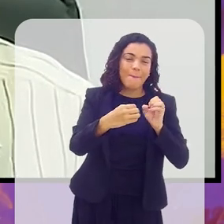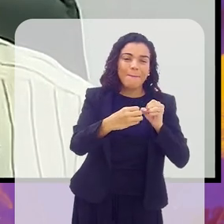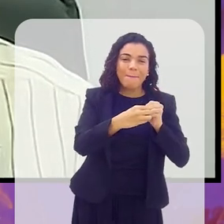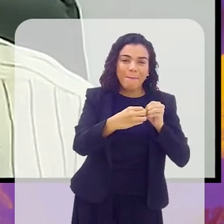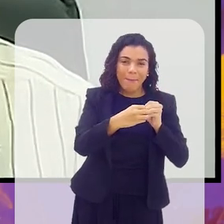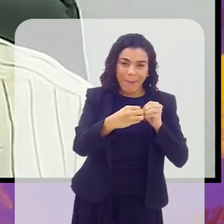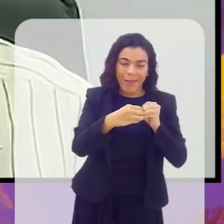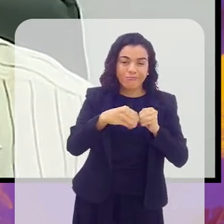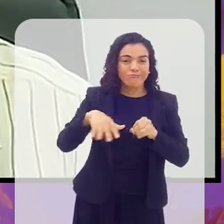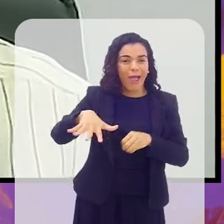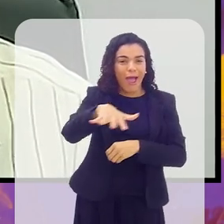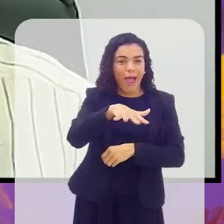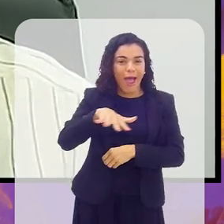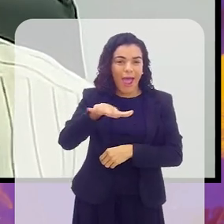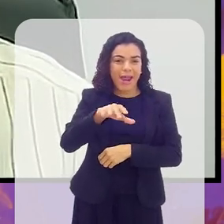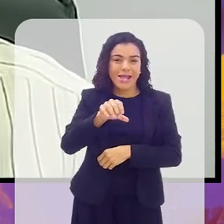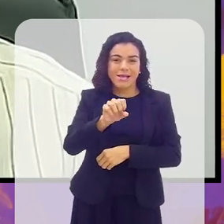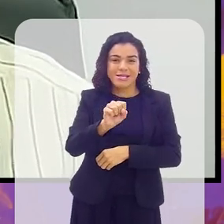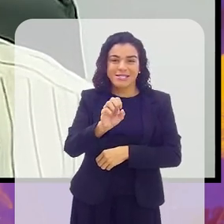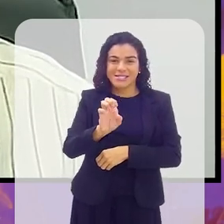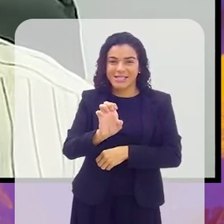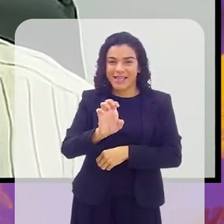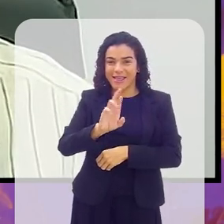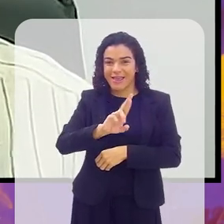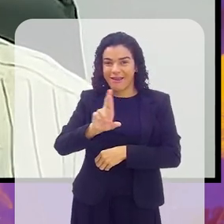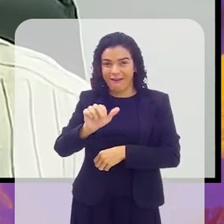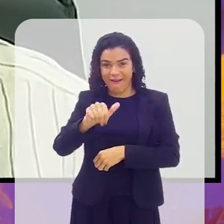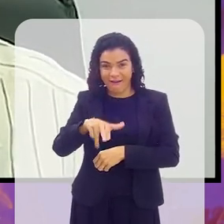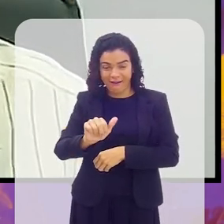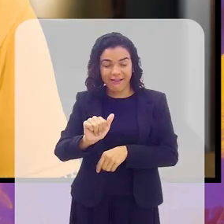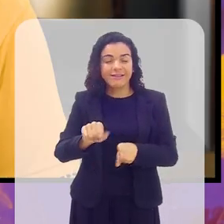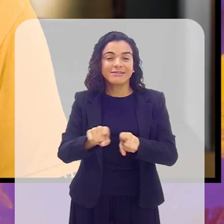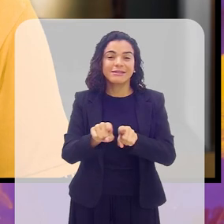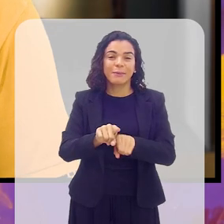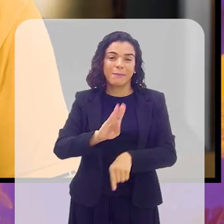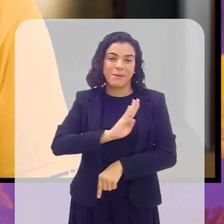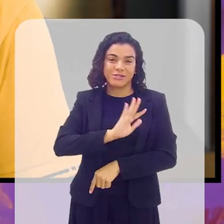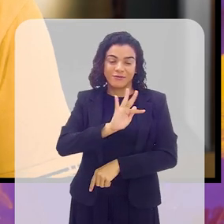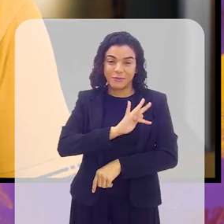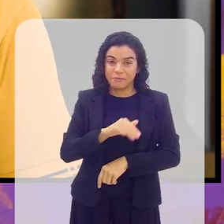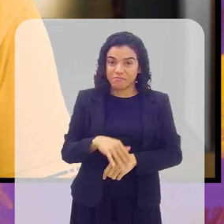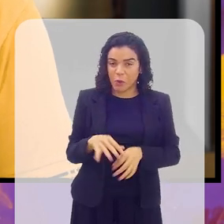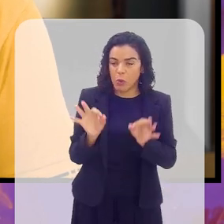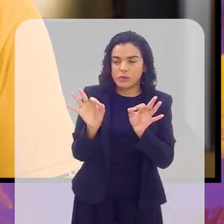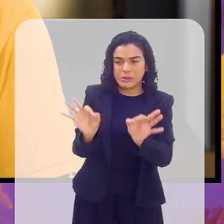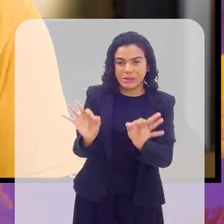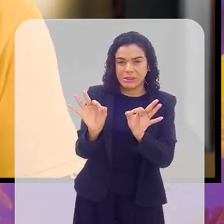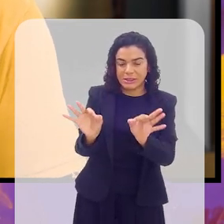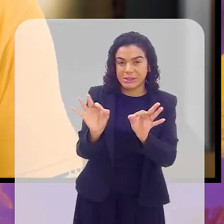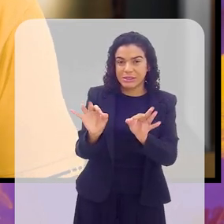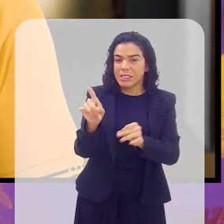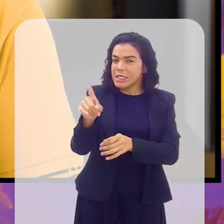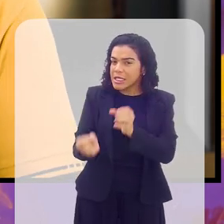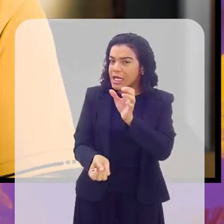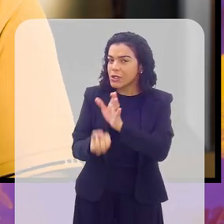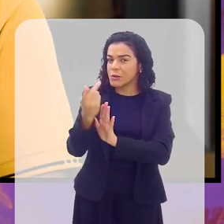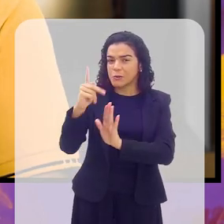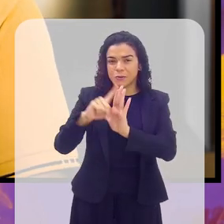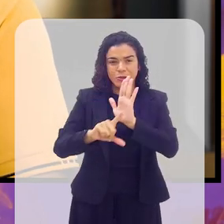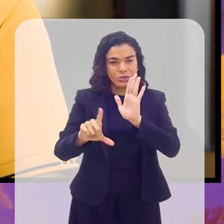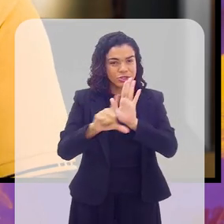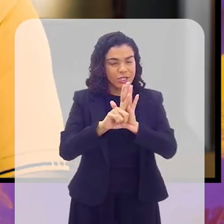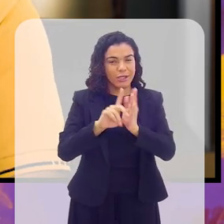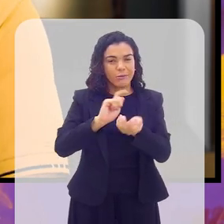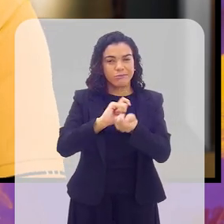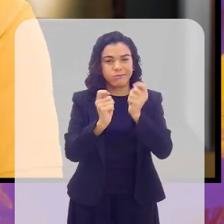querida região serrana e na nossa Baixada Fluminense. Com certeza. Agora, não só como criador do projeto de lei, que depois